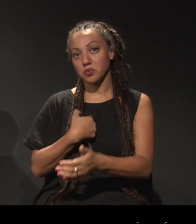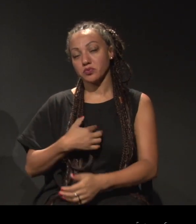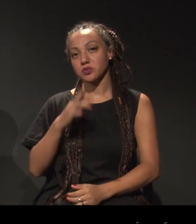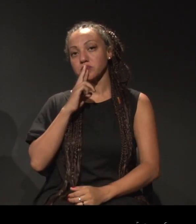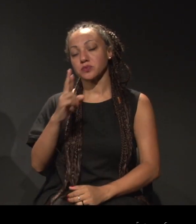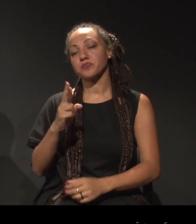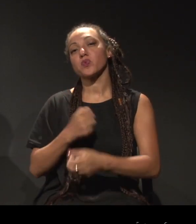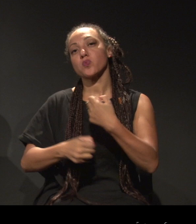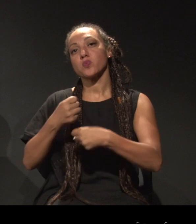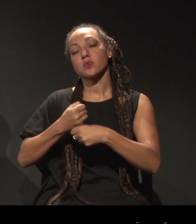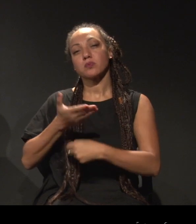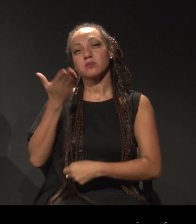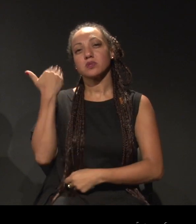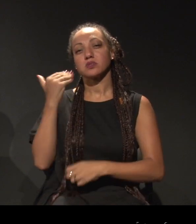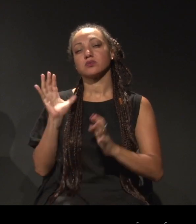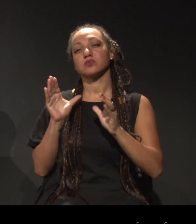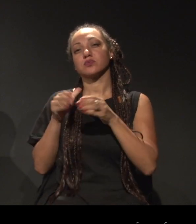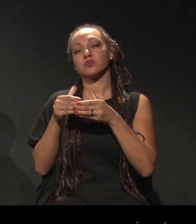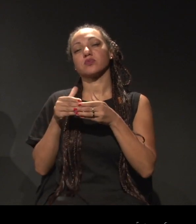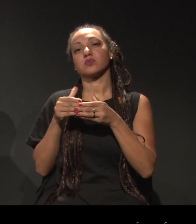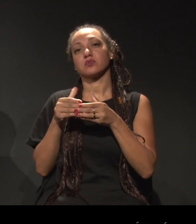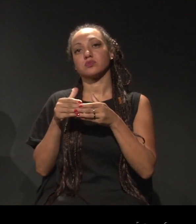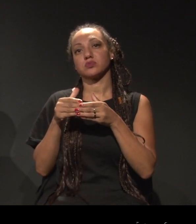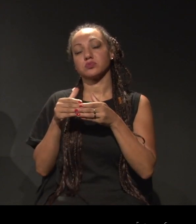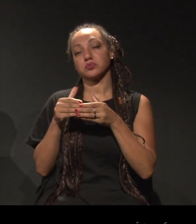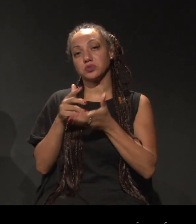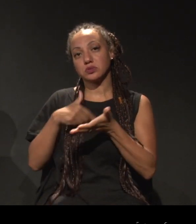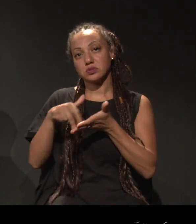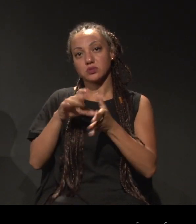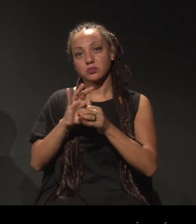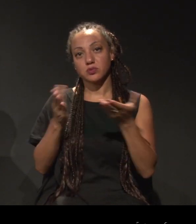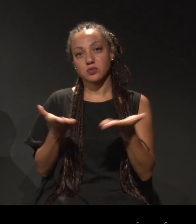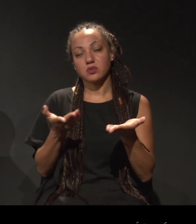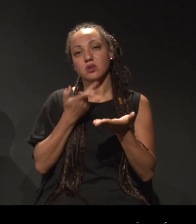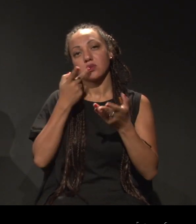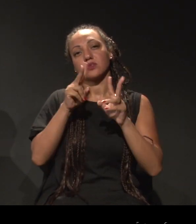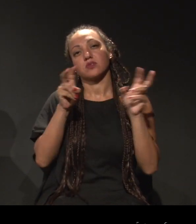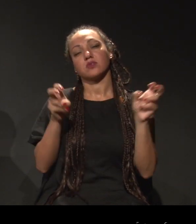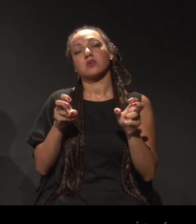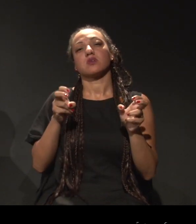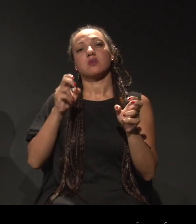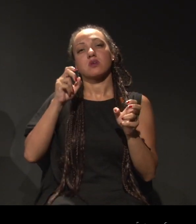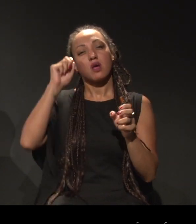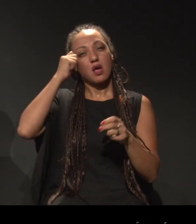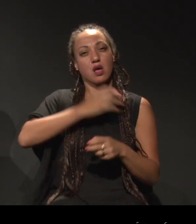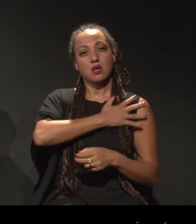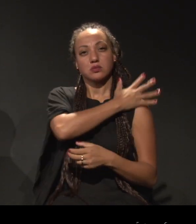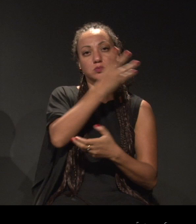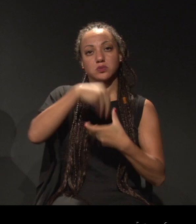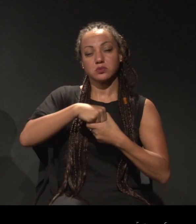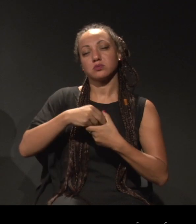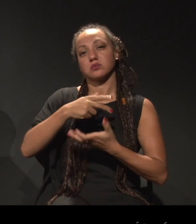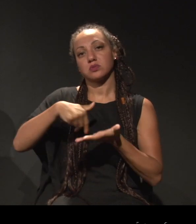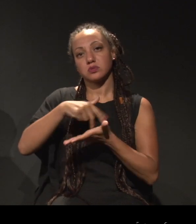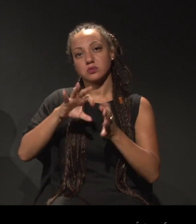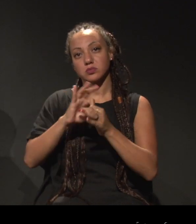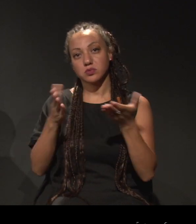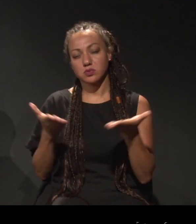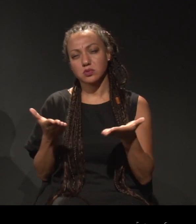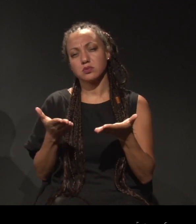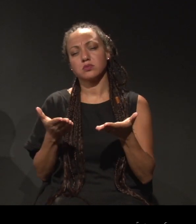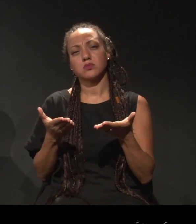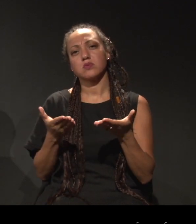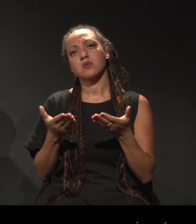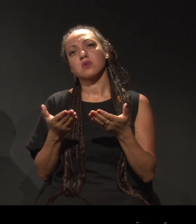o Fórum Permanente de Danças Contemporâneas promoveu o debate racismo, uma apropriação em estigmas na dança, um debate necessário. Repudiando e